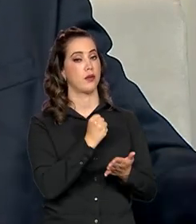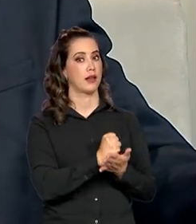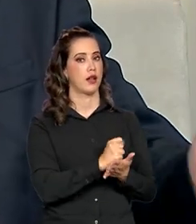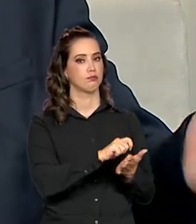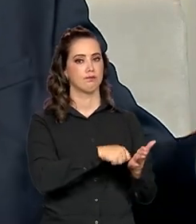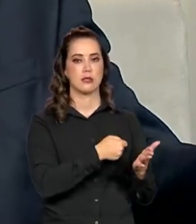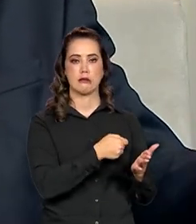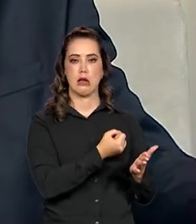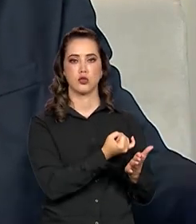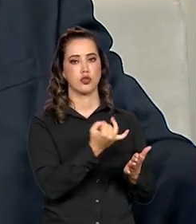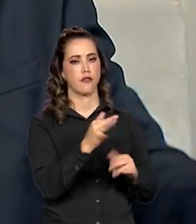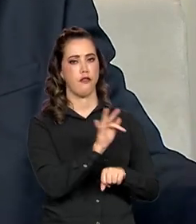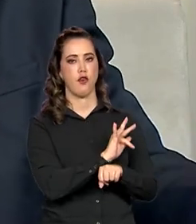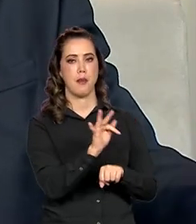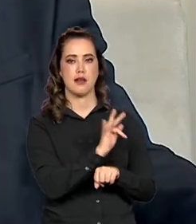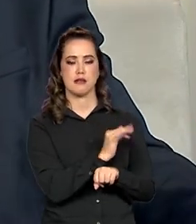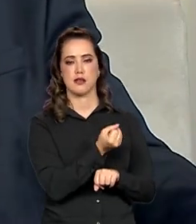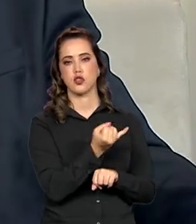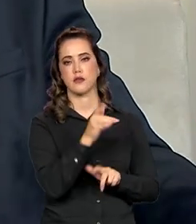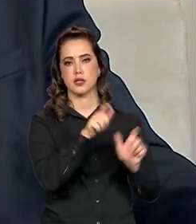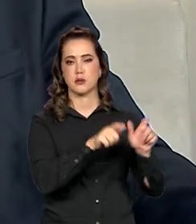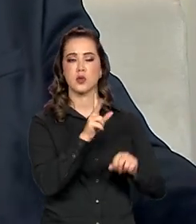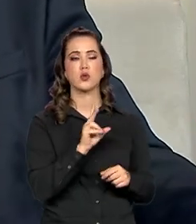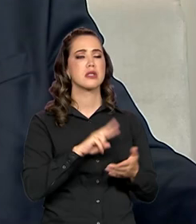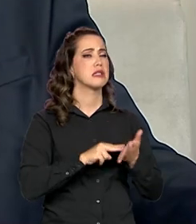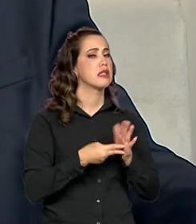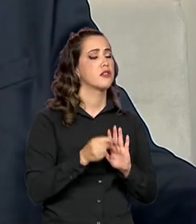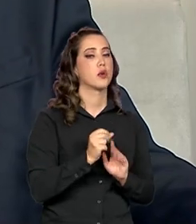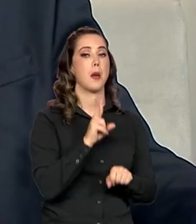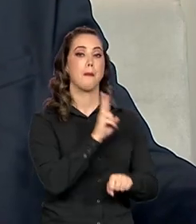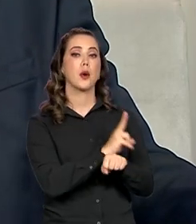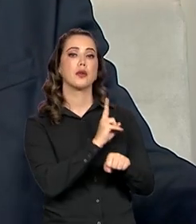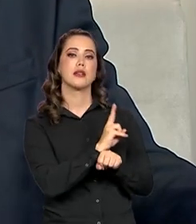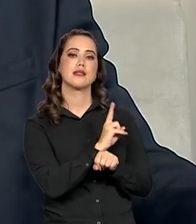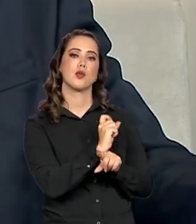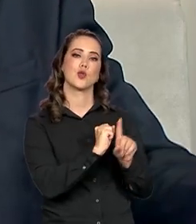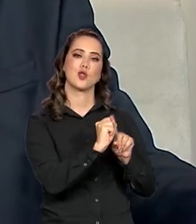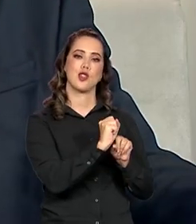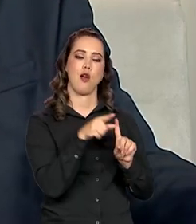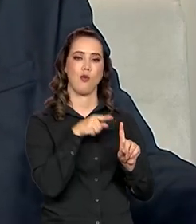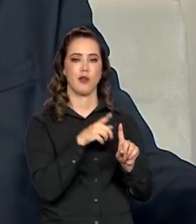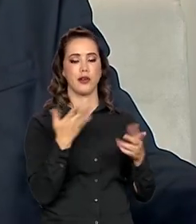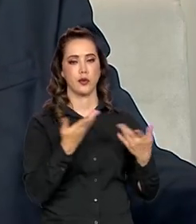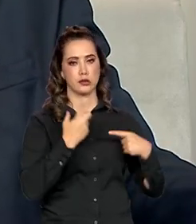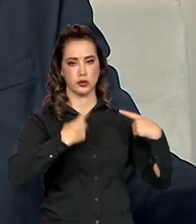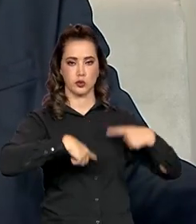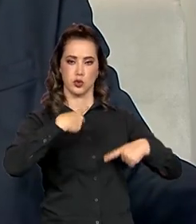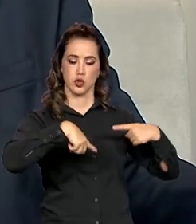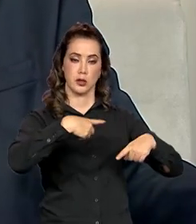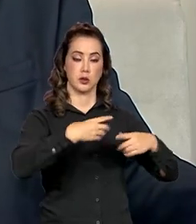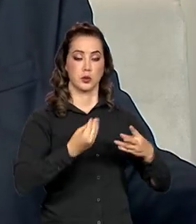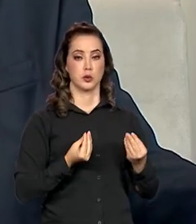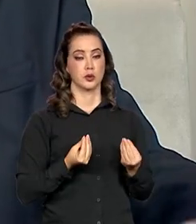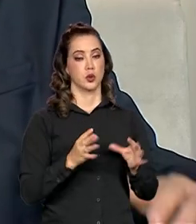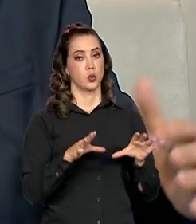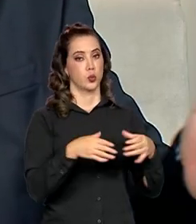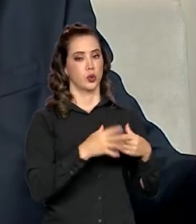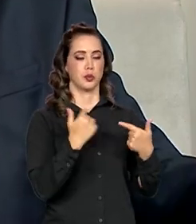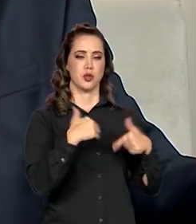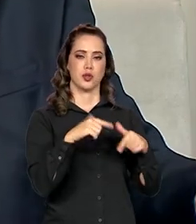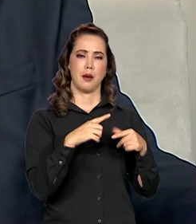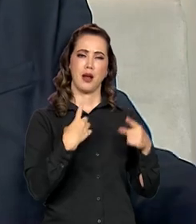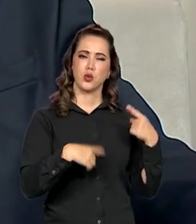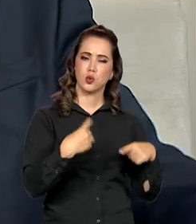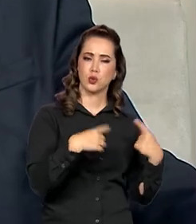gente, que trouxemos para a formalidade, ou seja, para a proteção social. Nós estamos discutindo agora, um grupo de trabalho